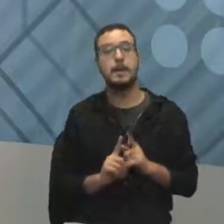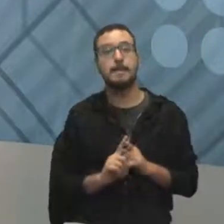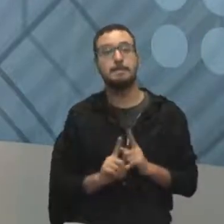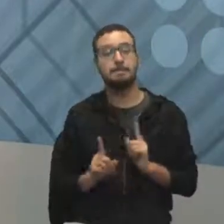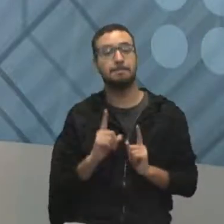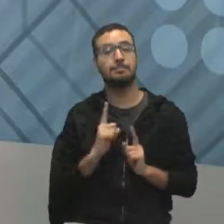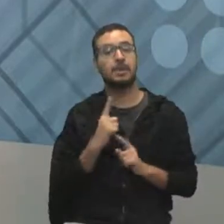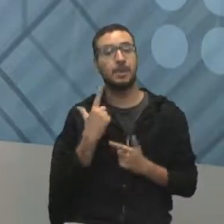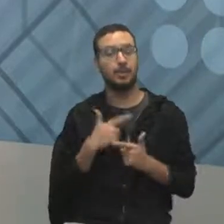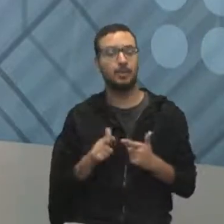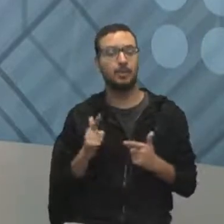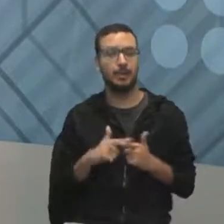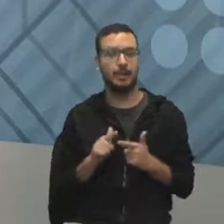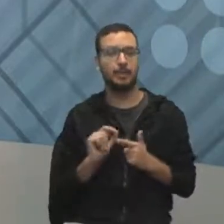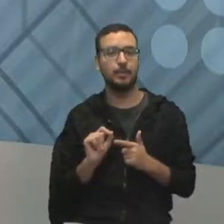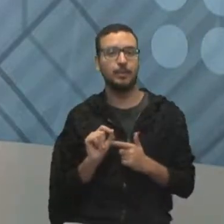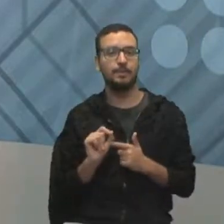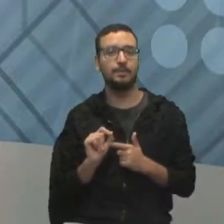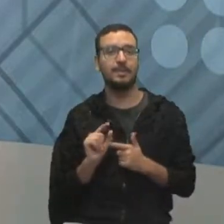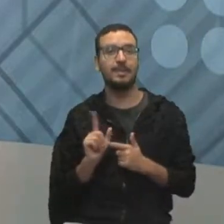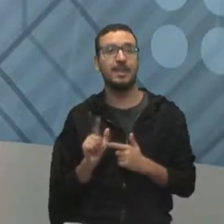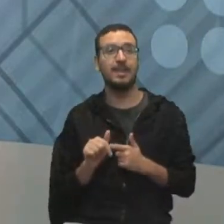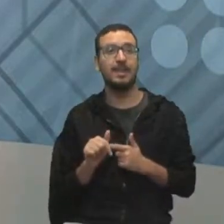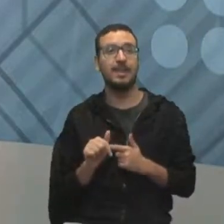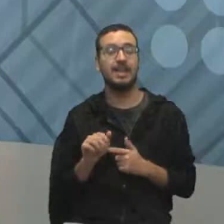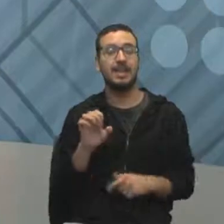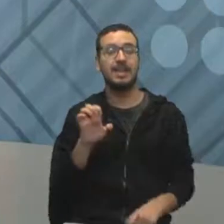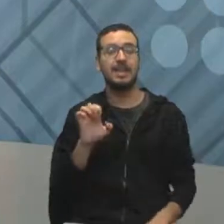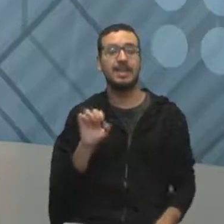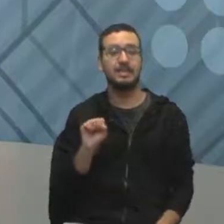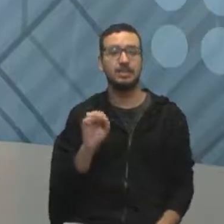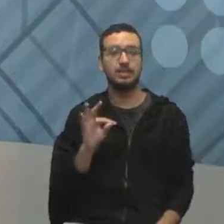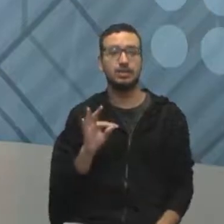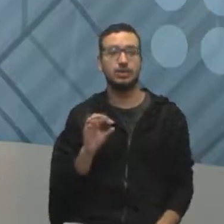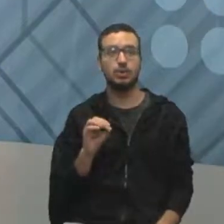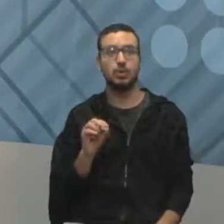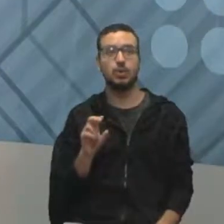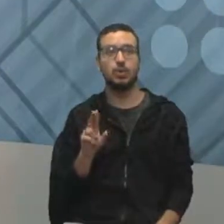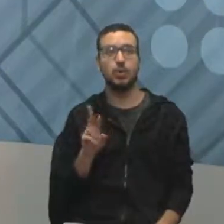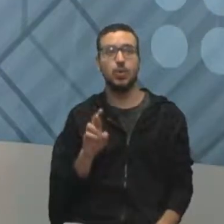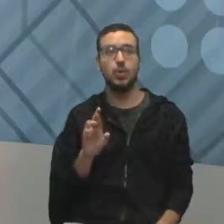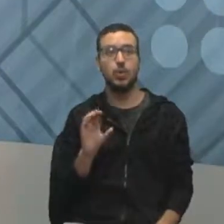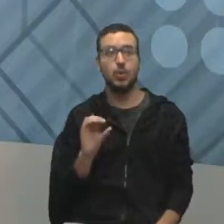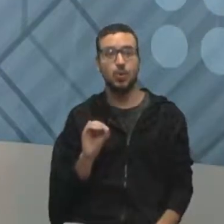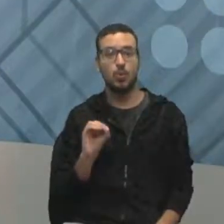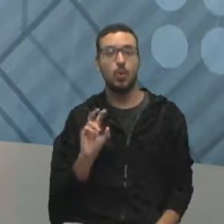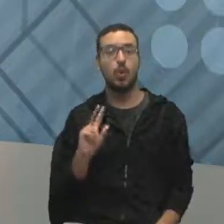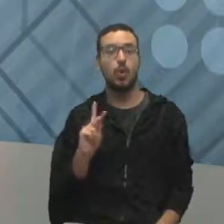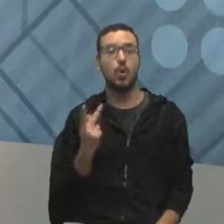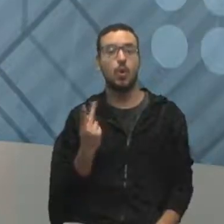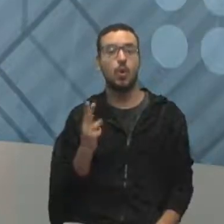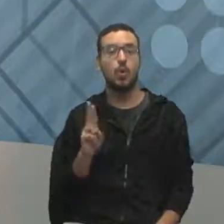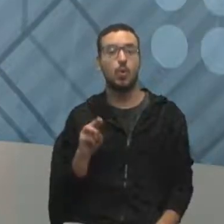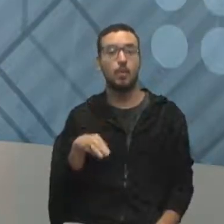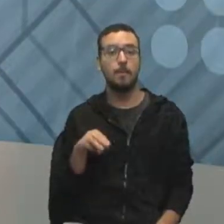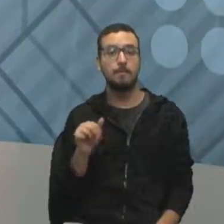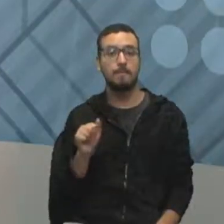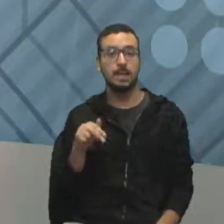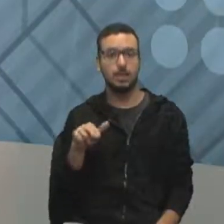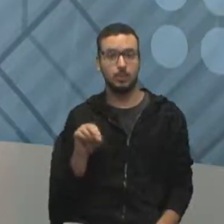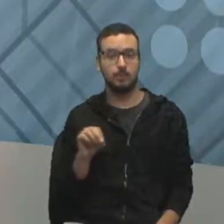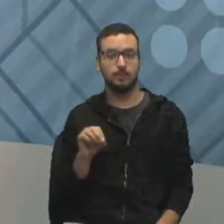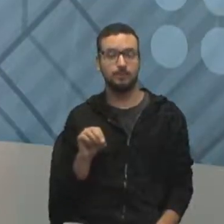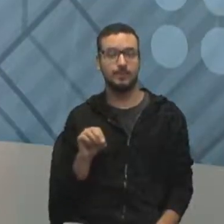tem um problema muito sério que chama-se estouro humano. O é isso? Uma pessoa, por algum motivo ou sem motivo,